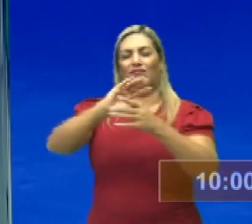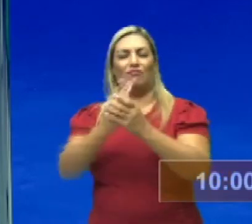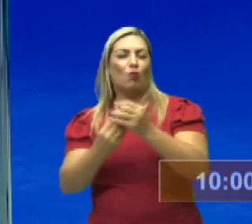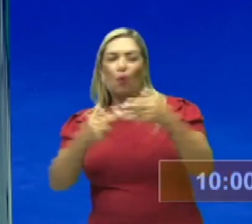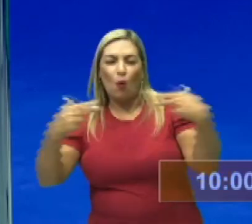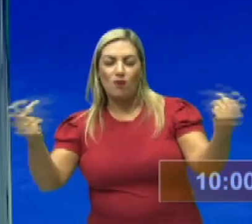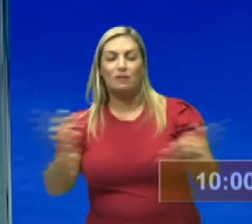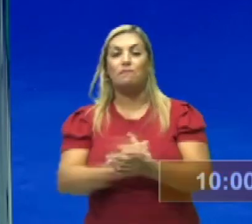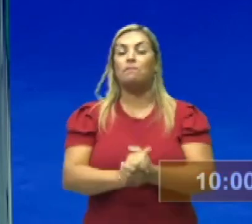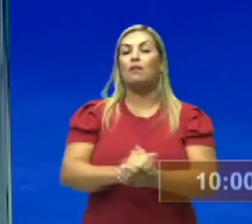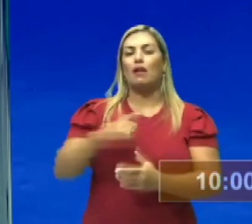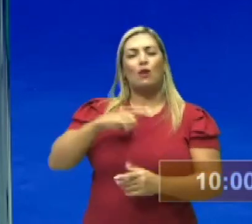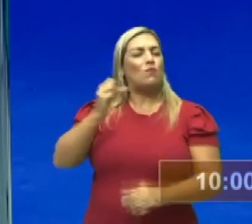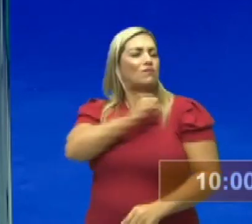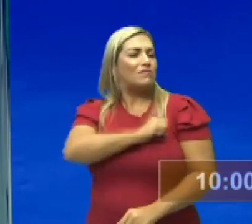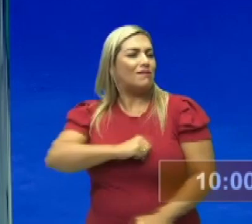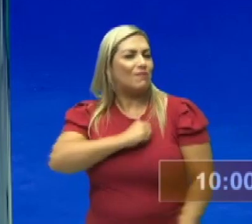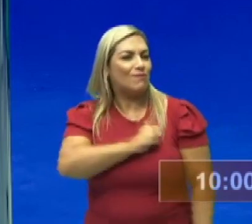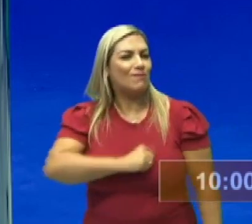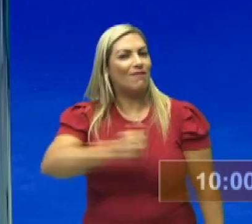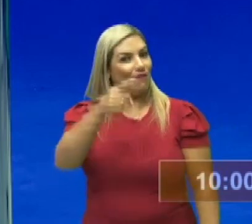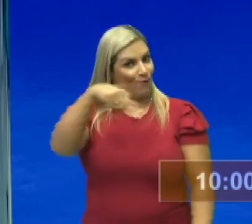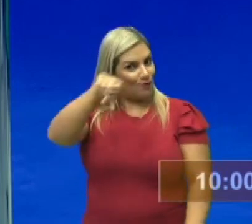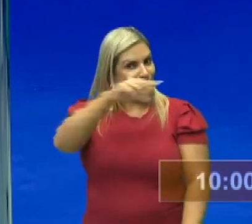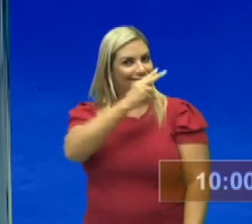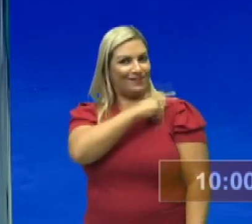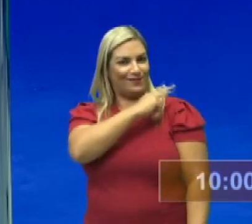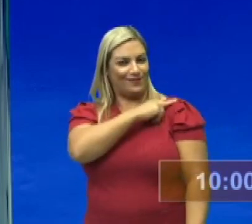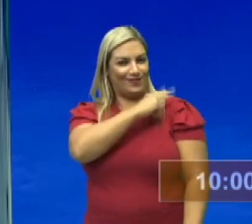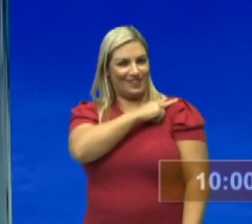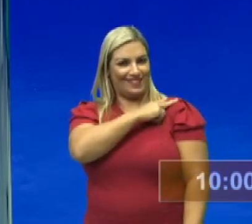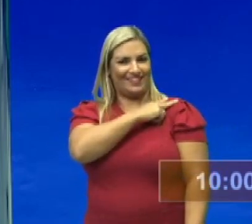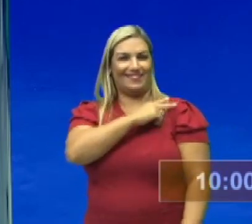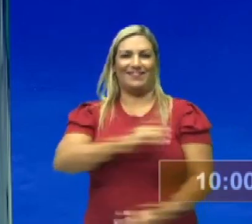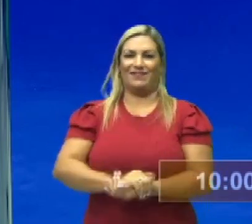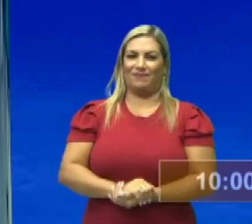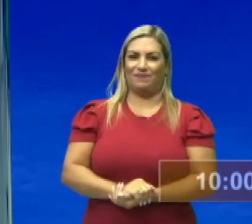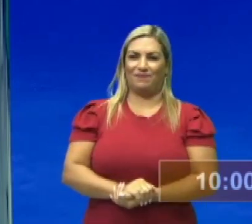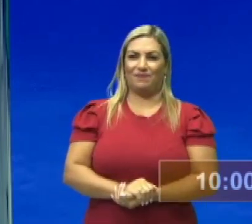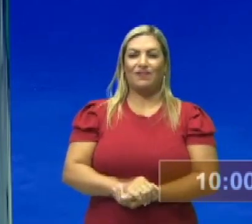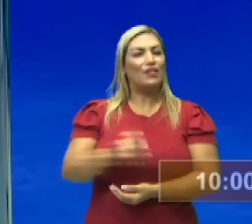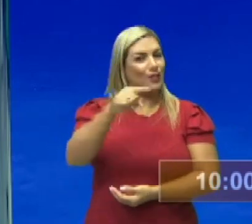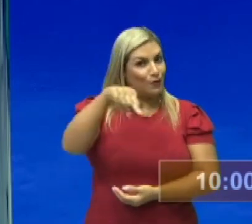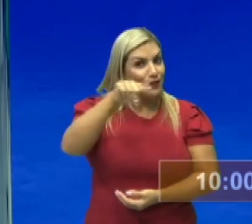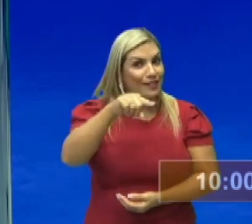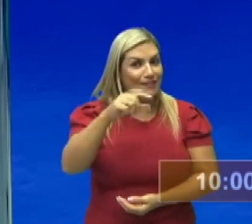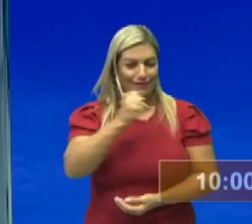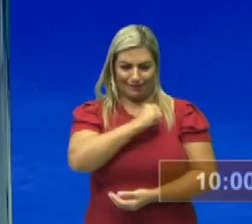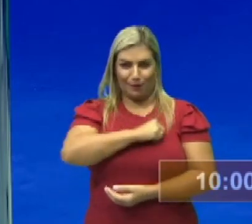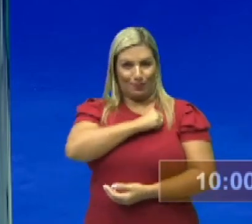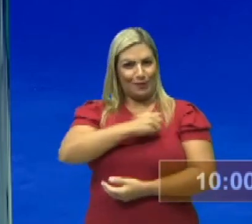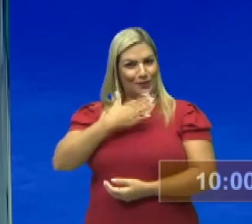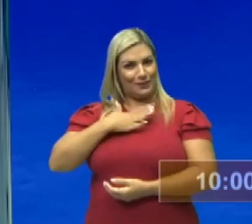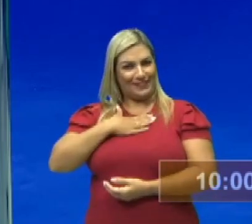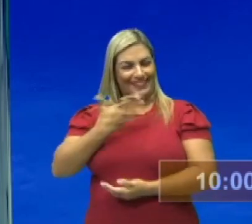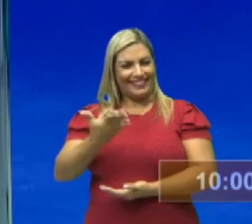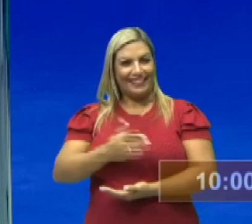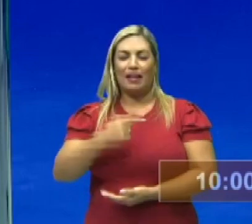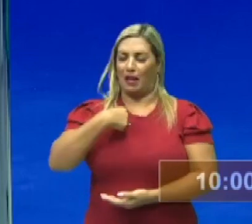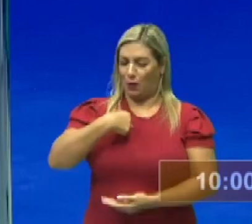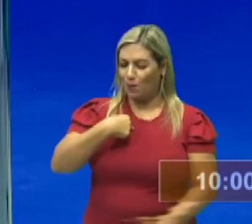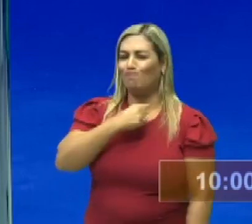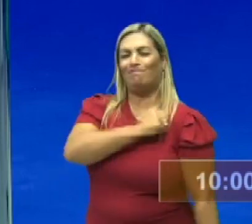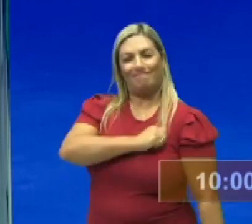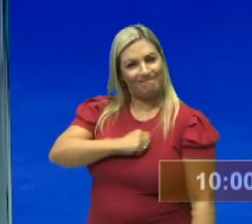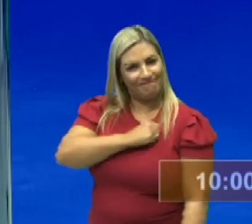saudade de vocês do segundo ano, da segunda série, desculpa. E vocês estavam com saudade? Eu estava,